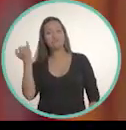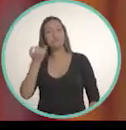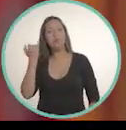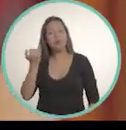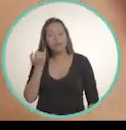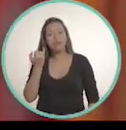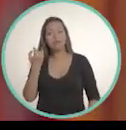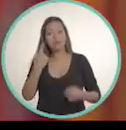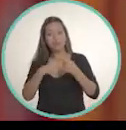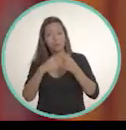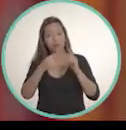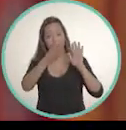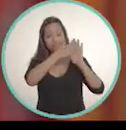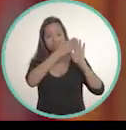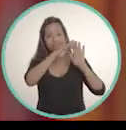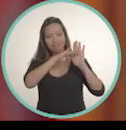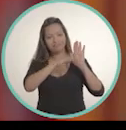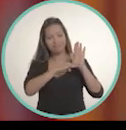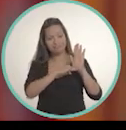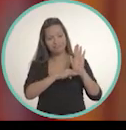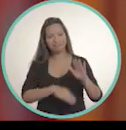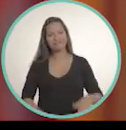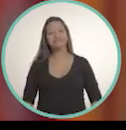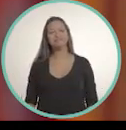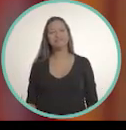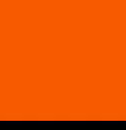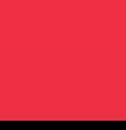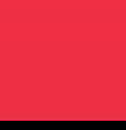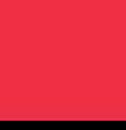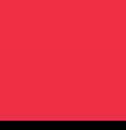é muito importante e coerente com o que a gente está propondo.